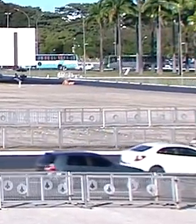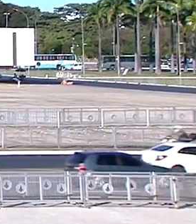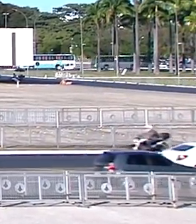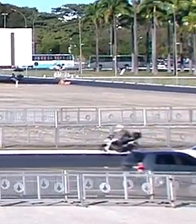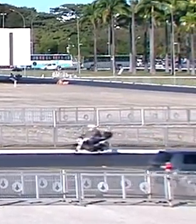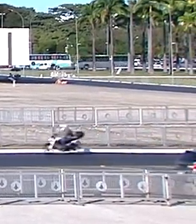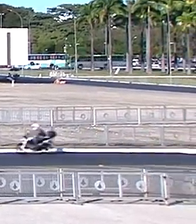Um ótimo dia amanhã.